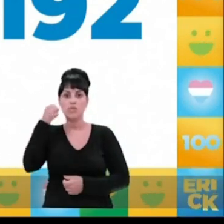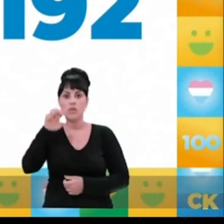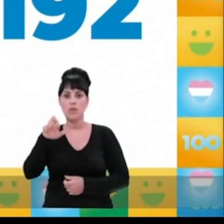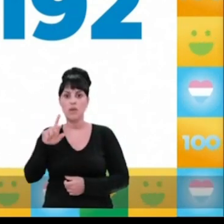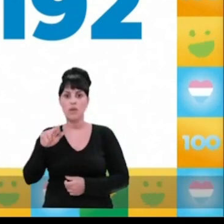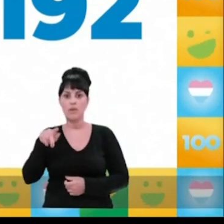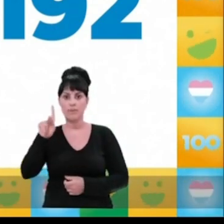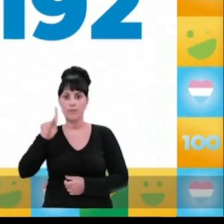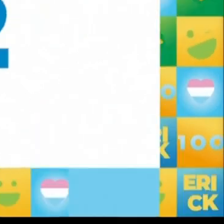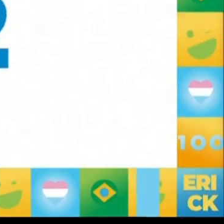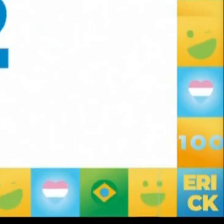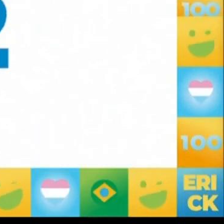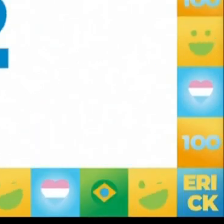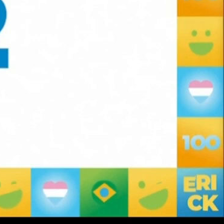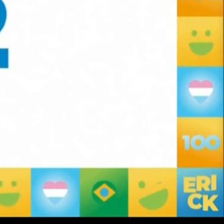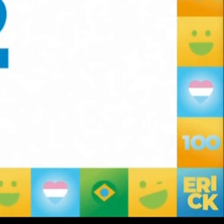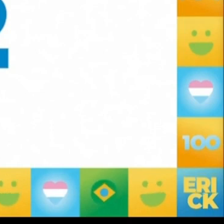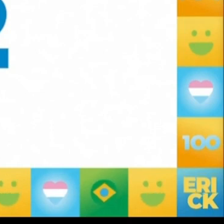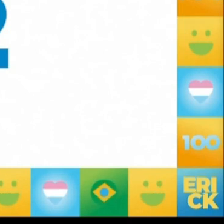senador Erick Musso, 100.